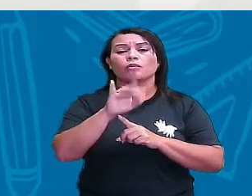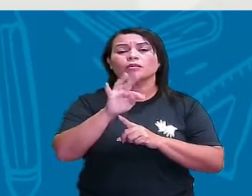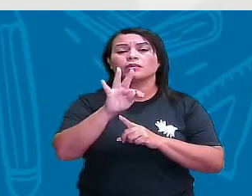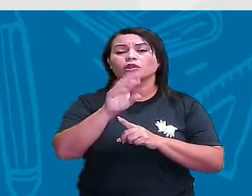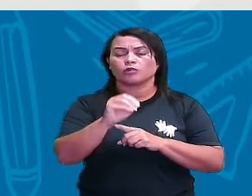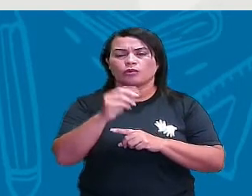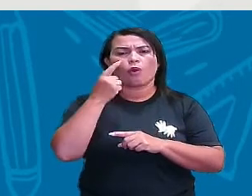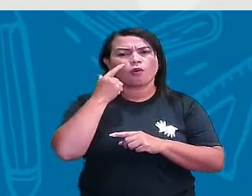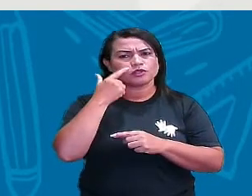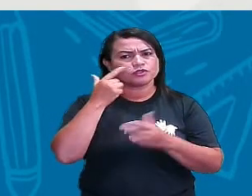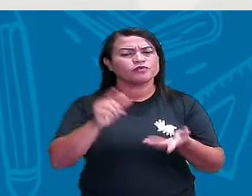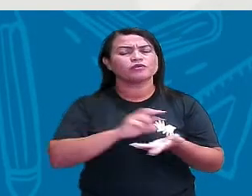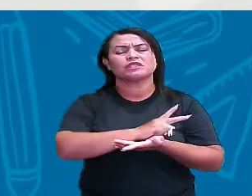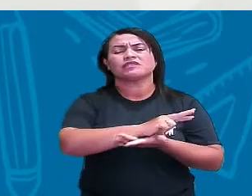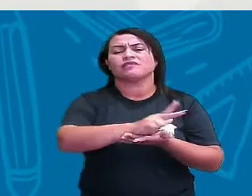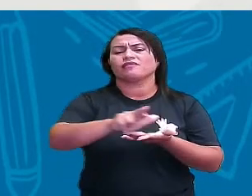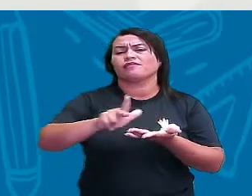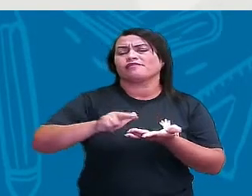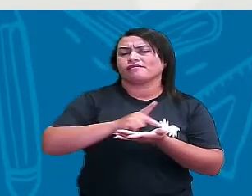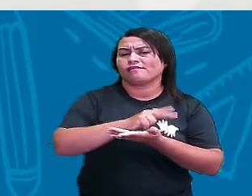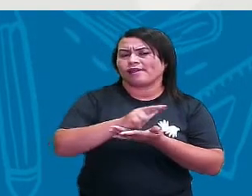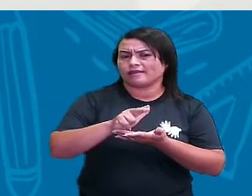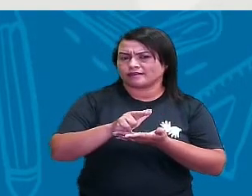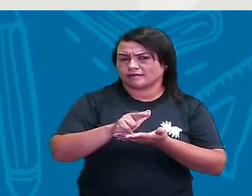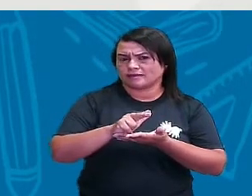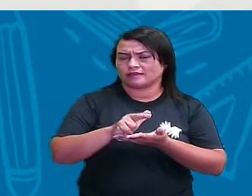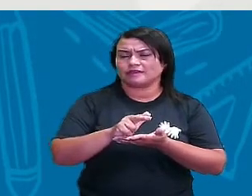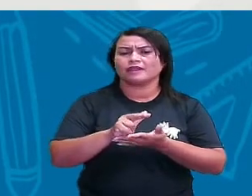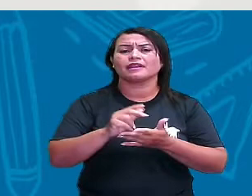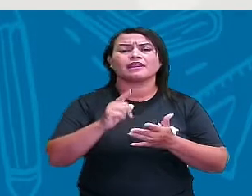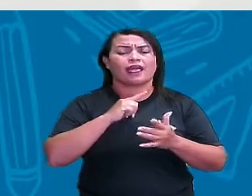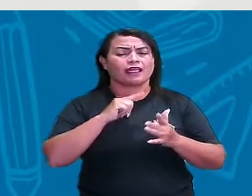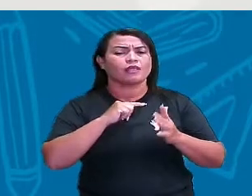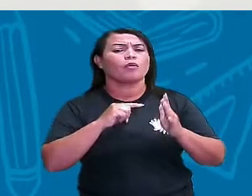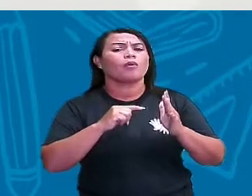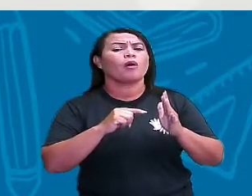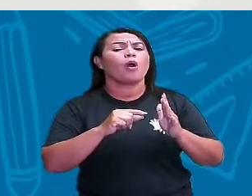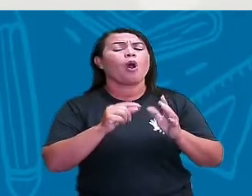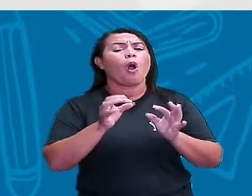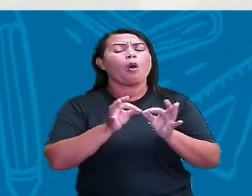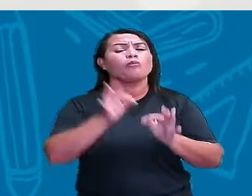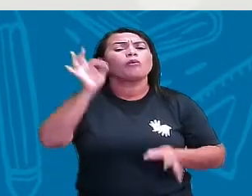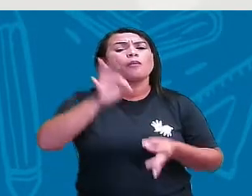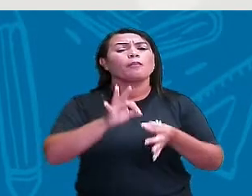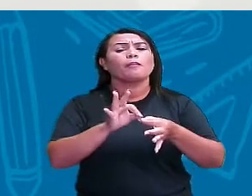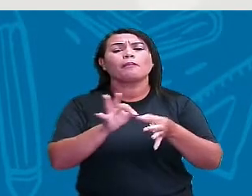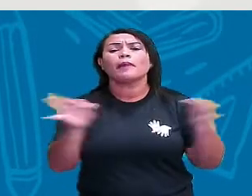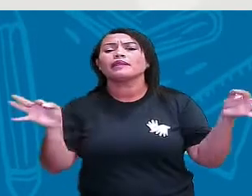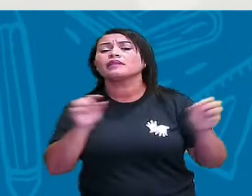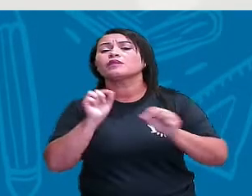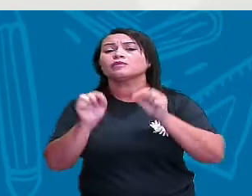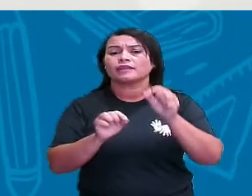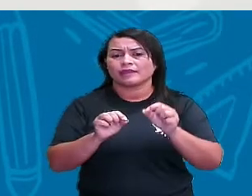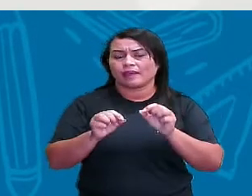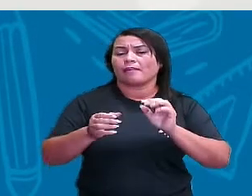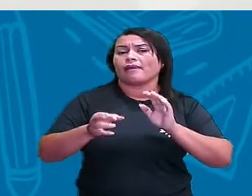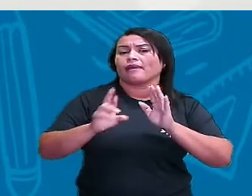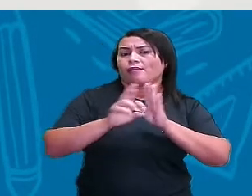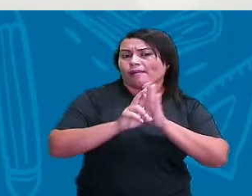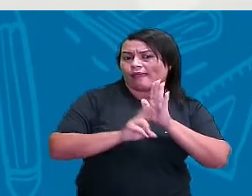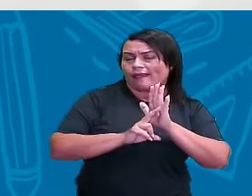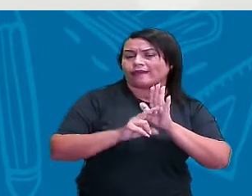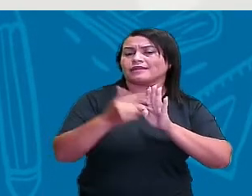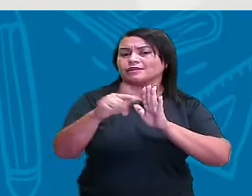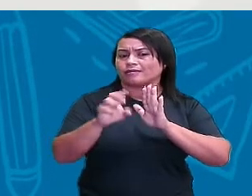hoje várias unidades de medidas não padronizadas e relembramos as medidas padronizadas, tá certo?